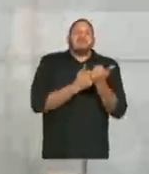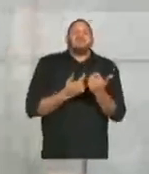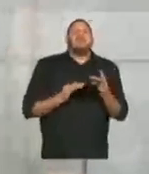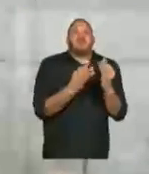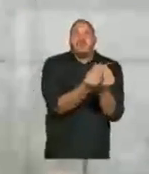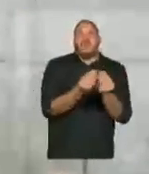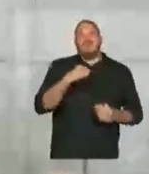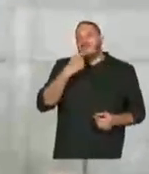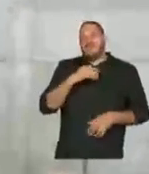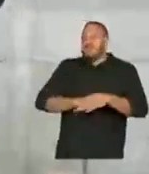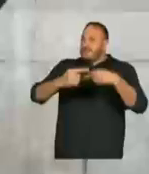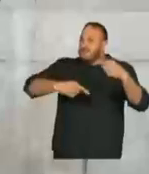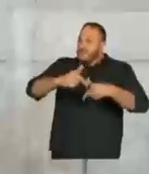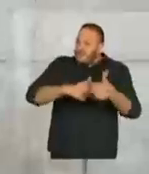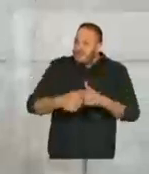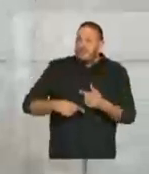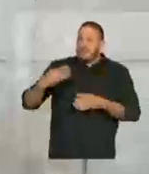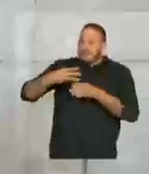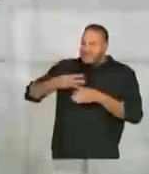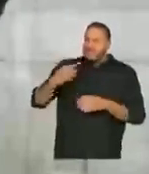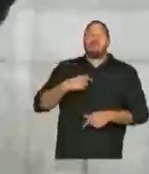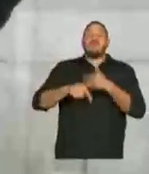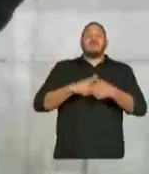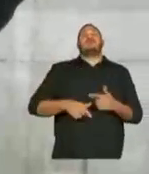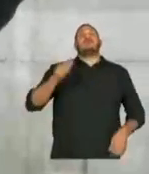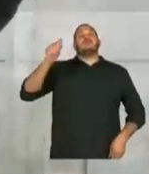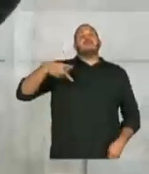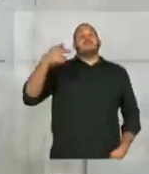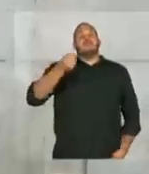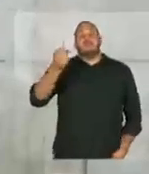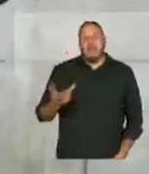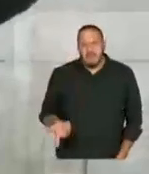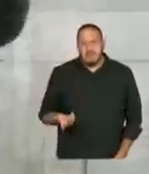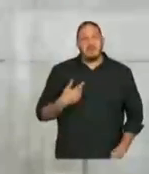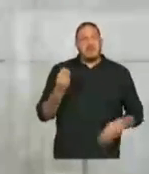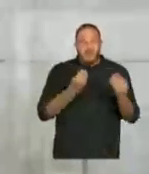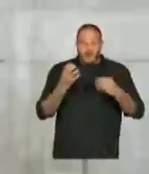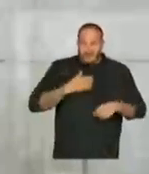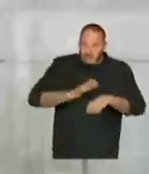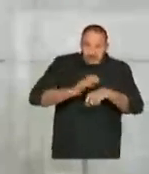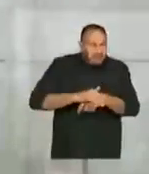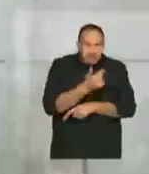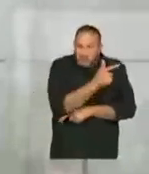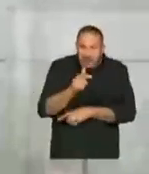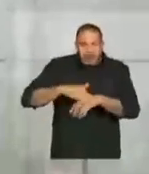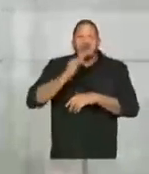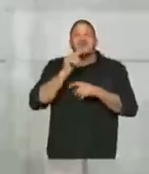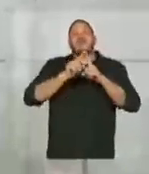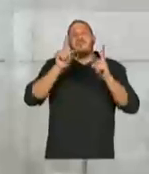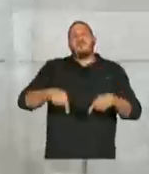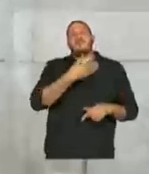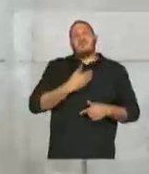Eu não vou nem fazer uma discussão aqui sobre terceirização. Vou discutir Previdência. Na medida que você não tem mais funcionários... Olha só.